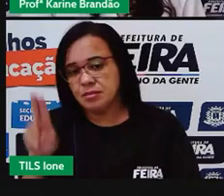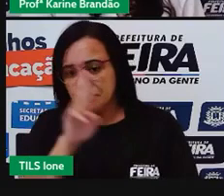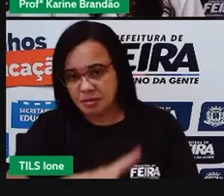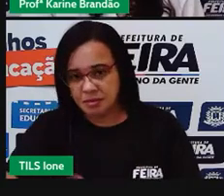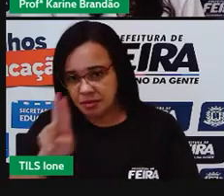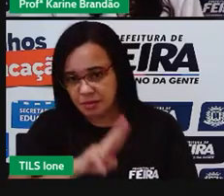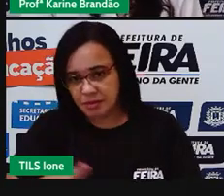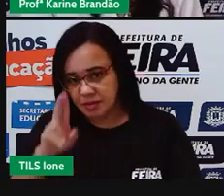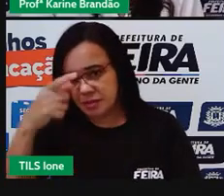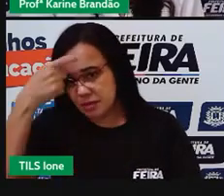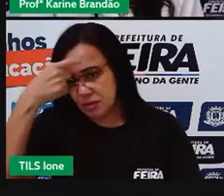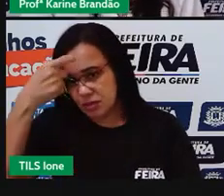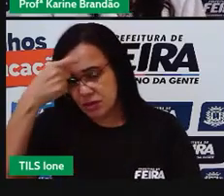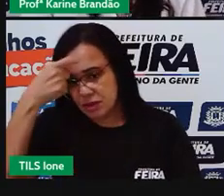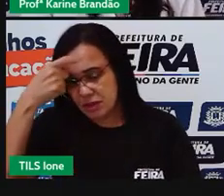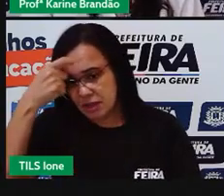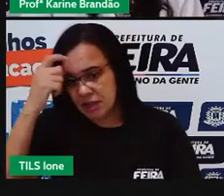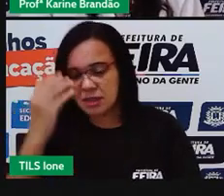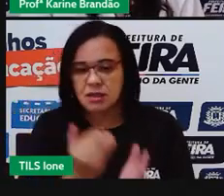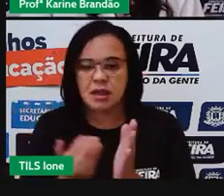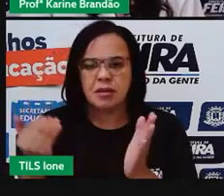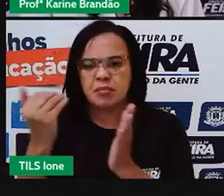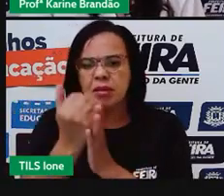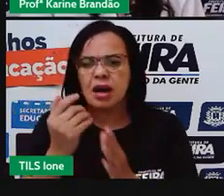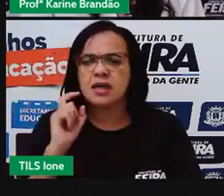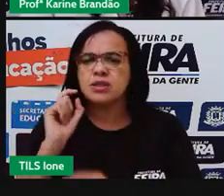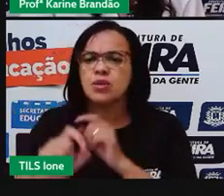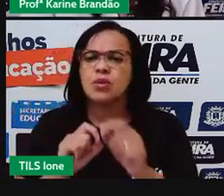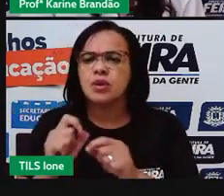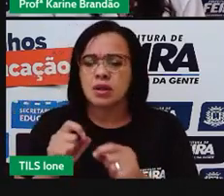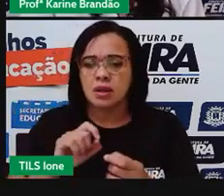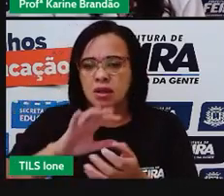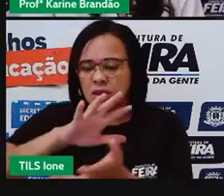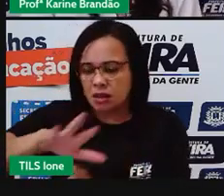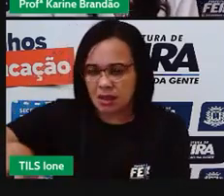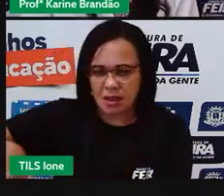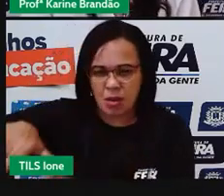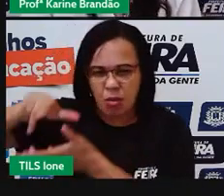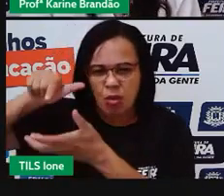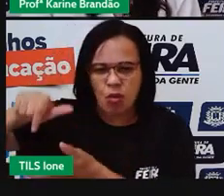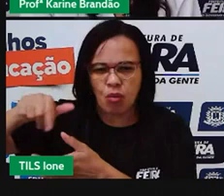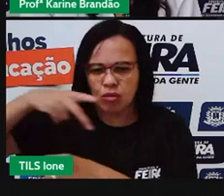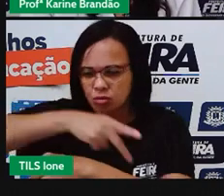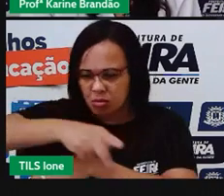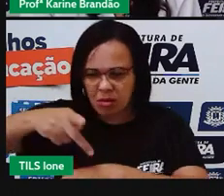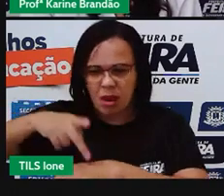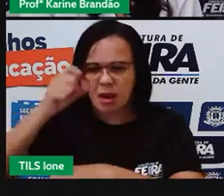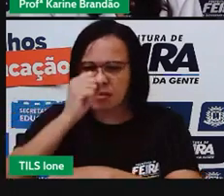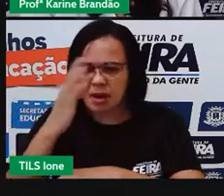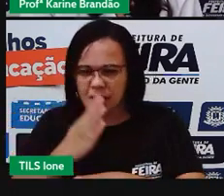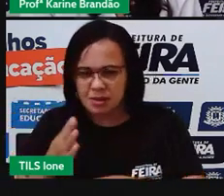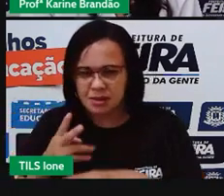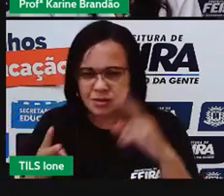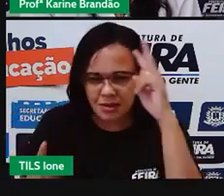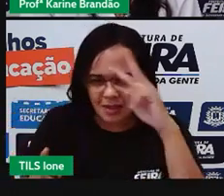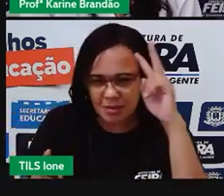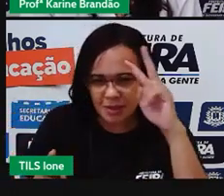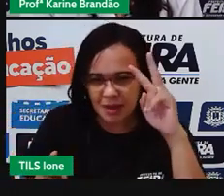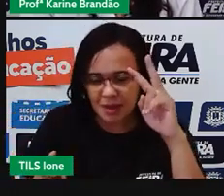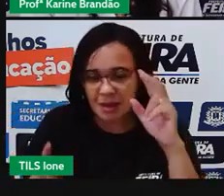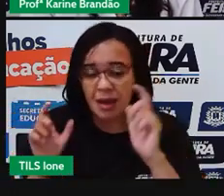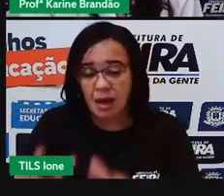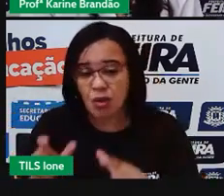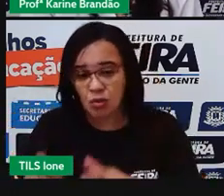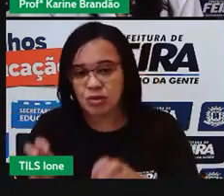no nosso país e no planeta na agricultura e nas indústrias. Não é isso? Então o que a gente pode